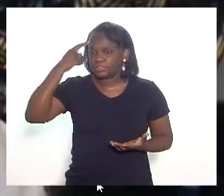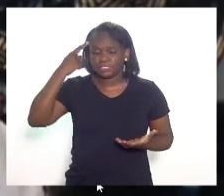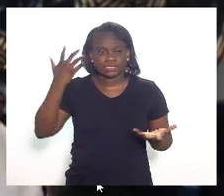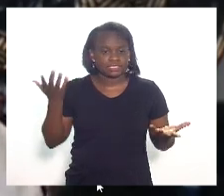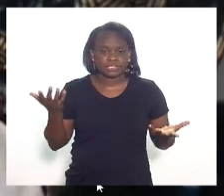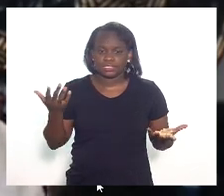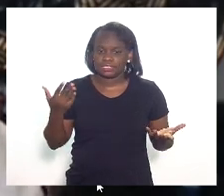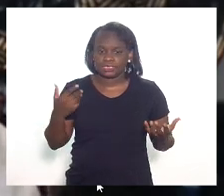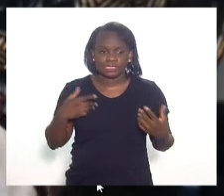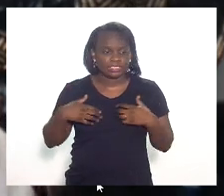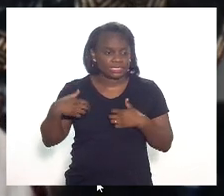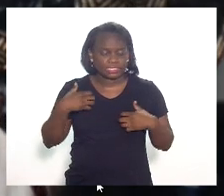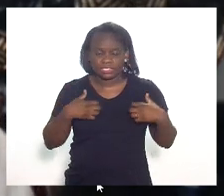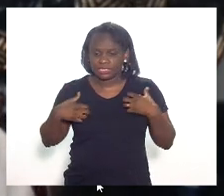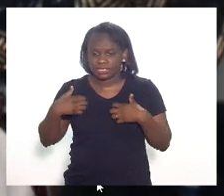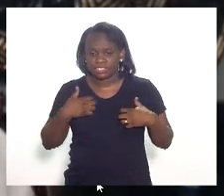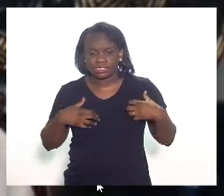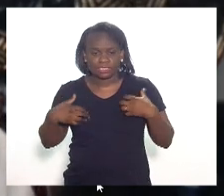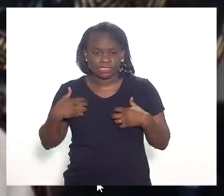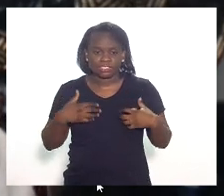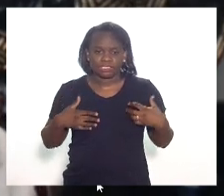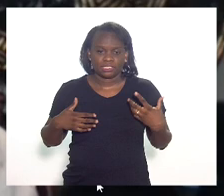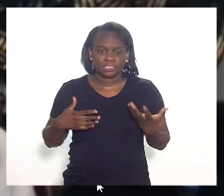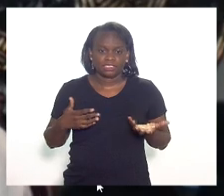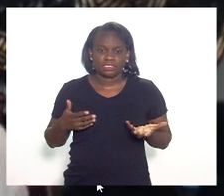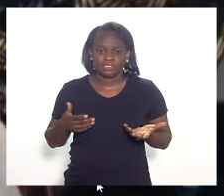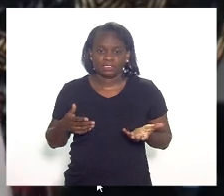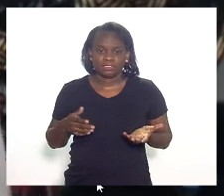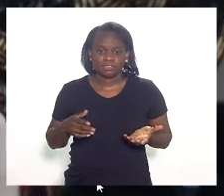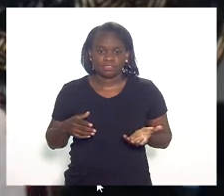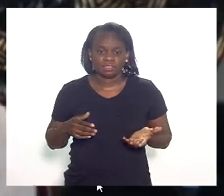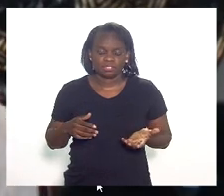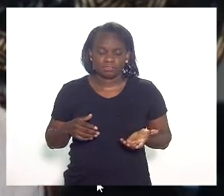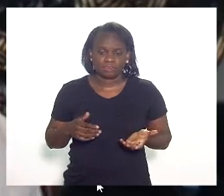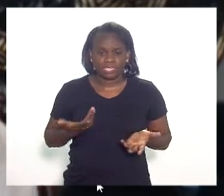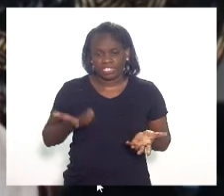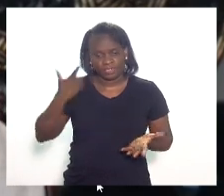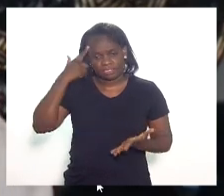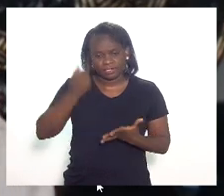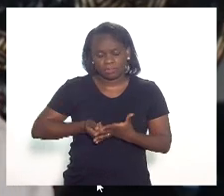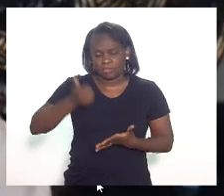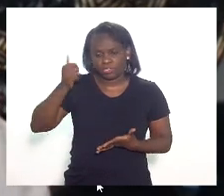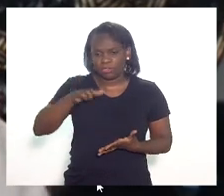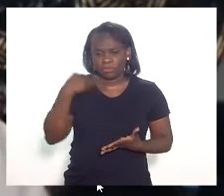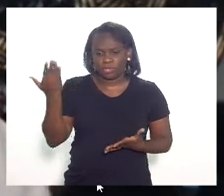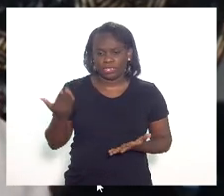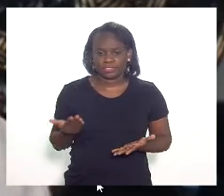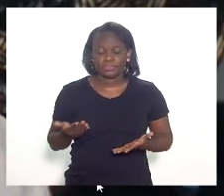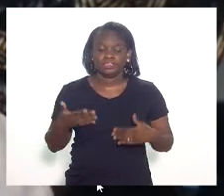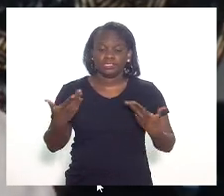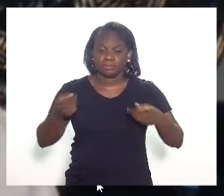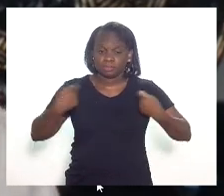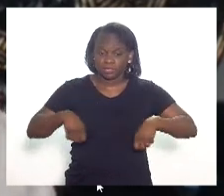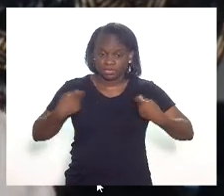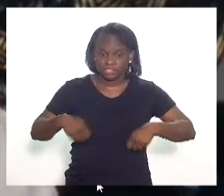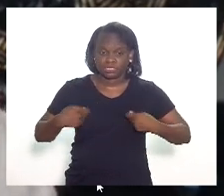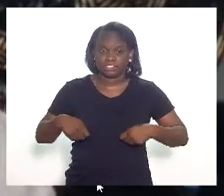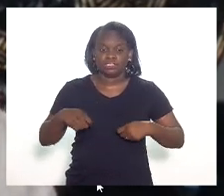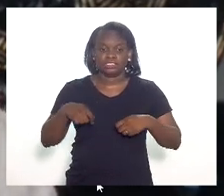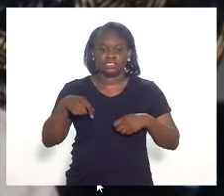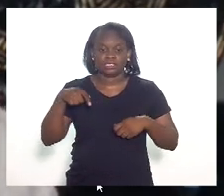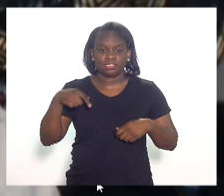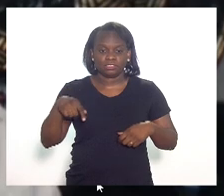caminho e acabam, de fato, seguindo esse caminho. A gente precisa, nos Estados Unidos, tem